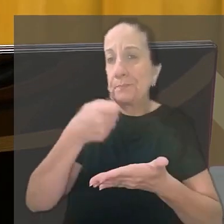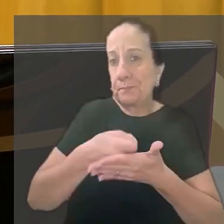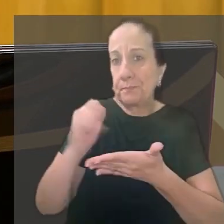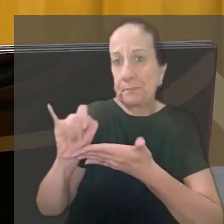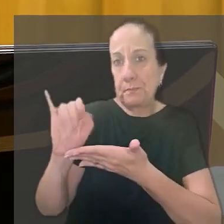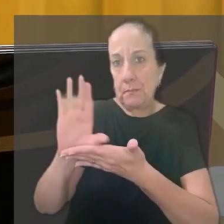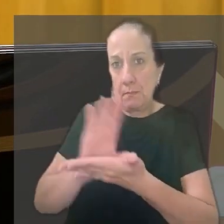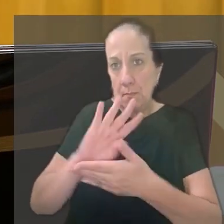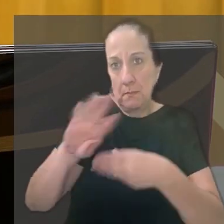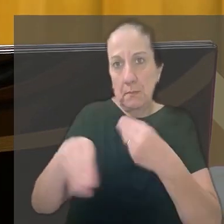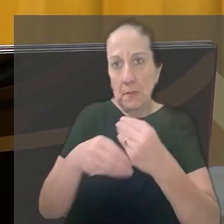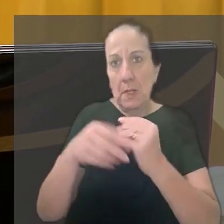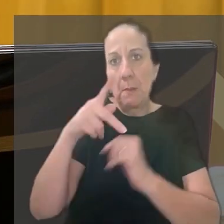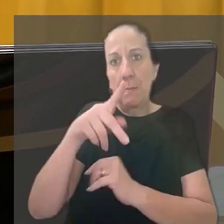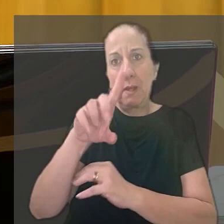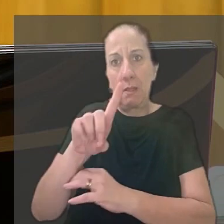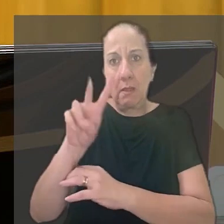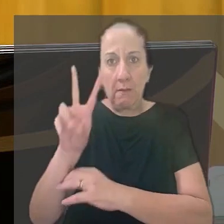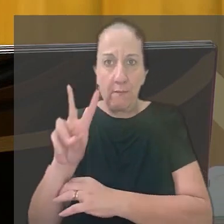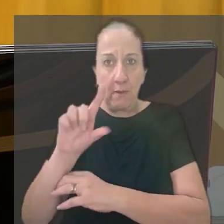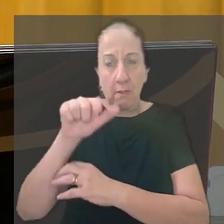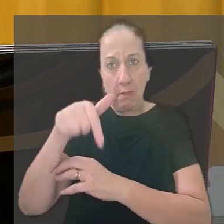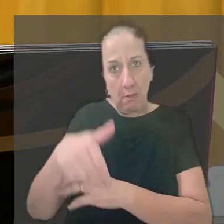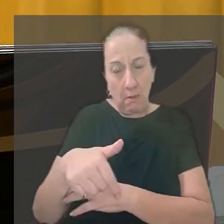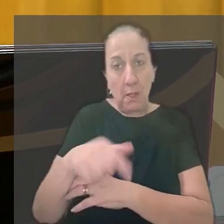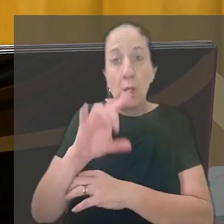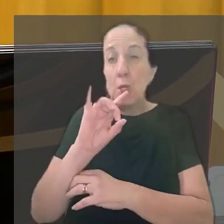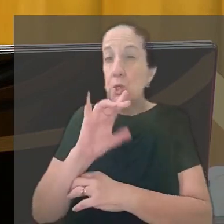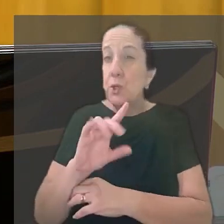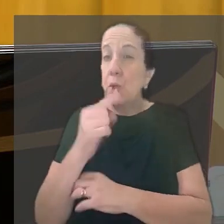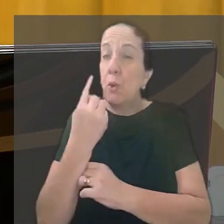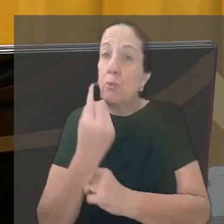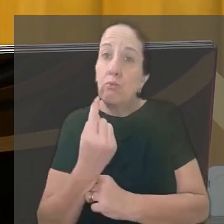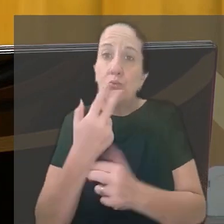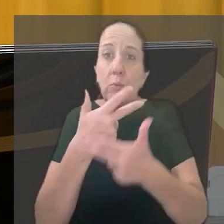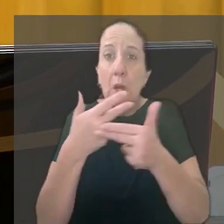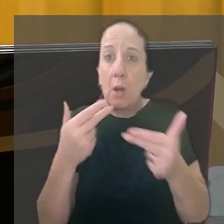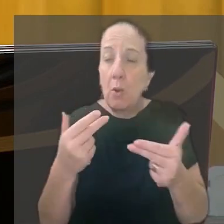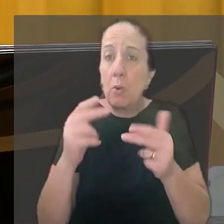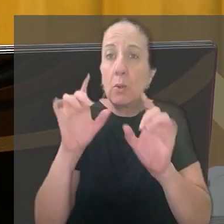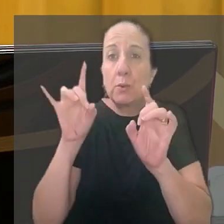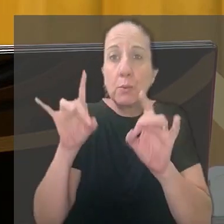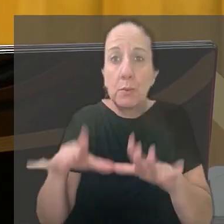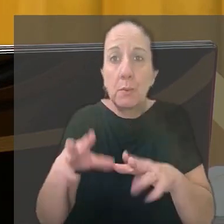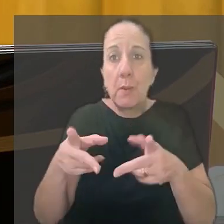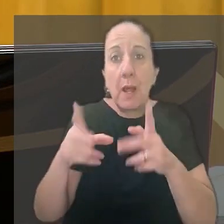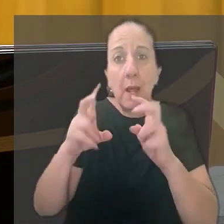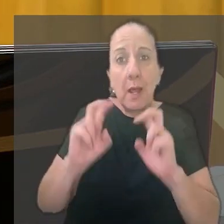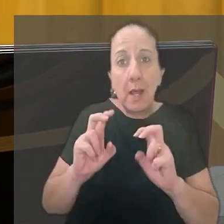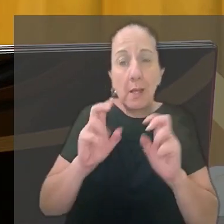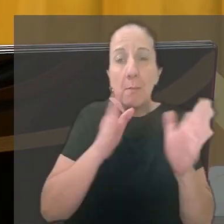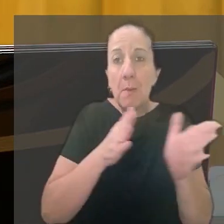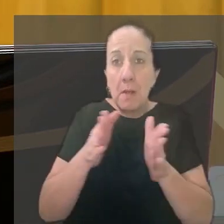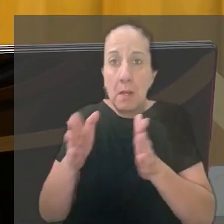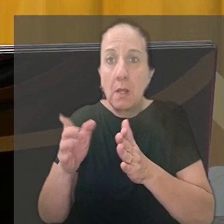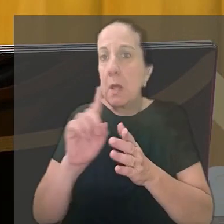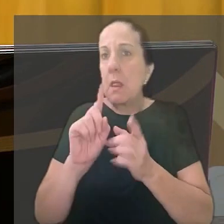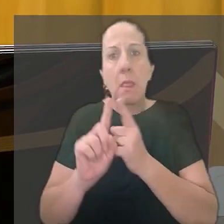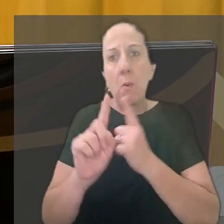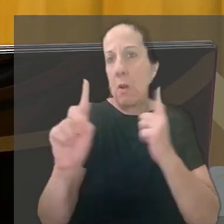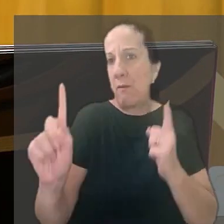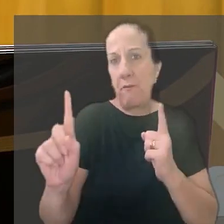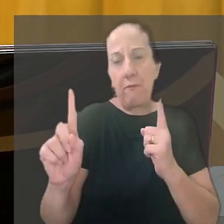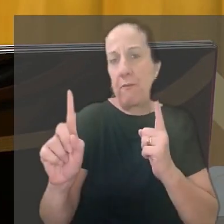da indenização compensatória depois da adesão é apenas uma condição suspensiva para o recebimento da parcela, mas não